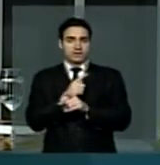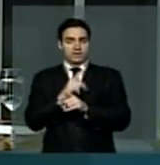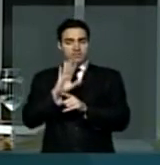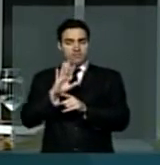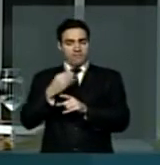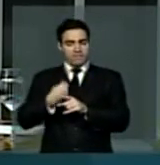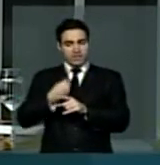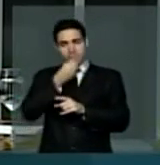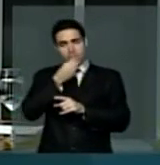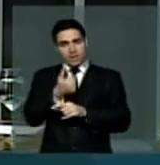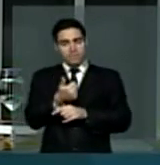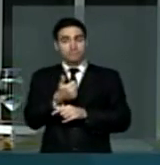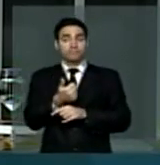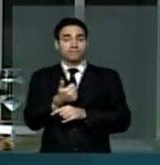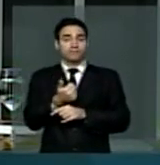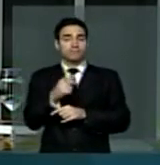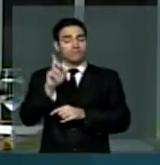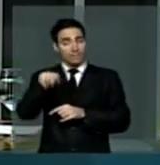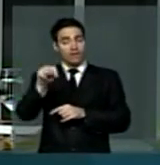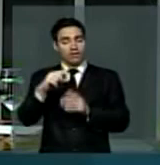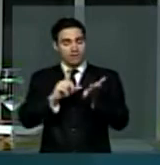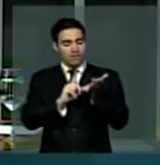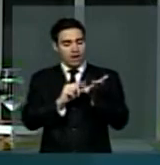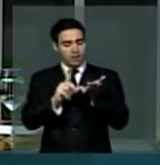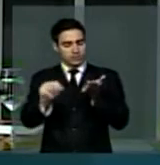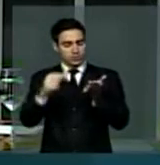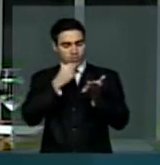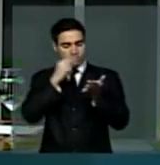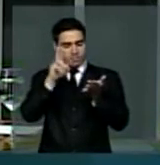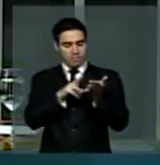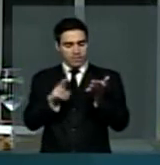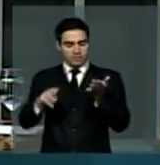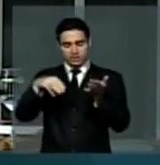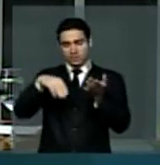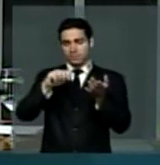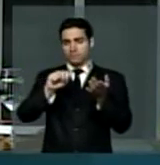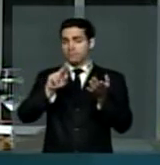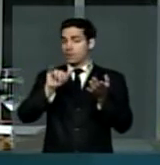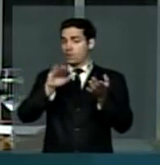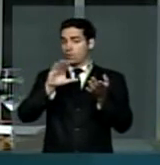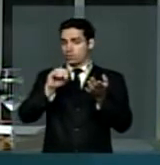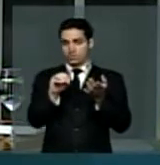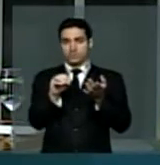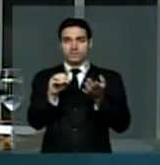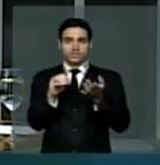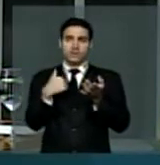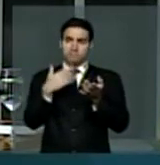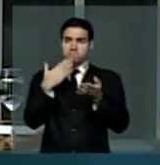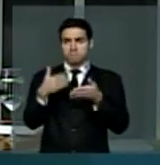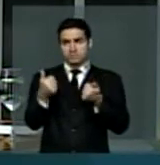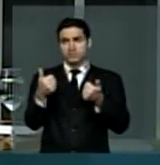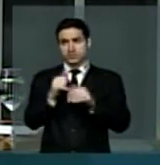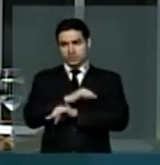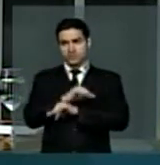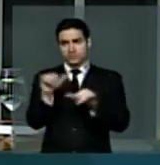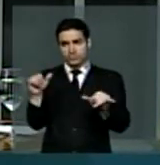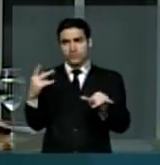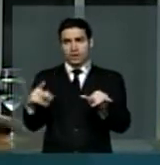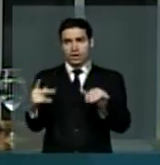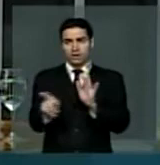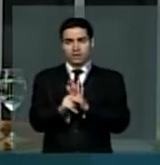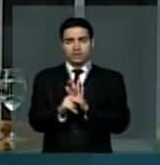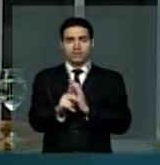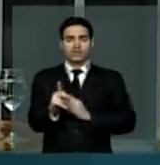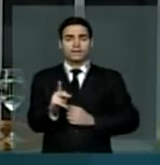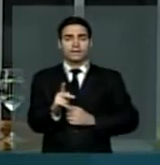viver é esse artigo do padre Mauro que eu peço para registrar nos anais